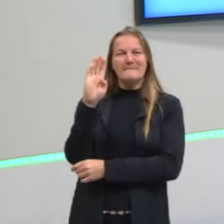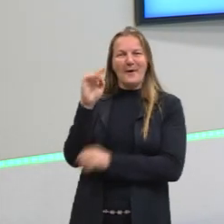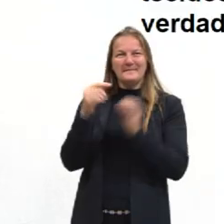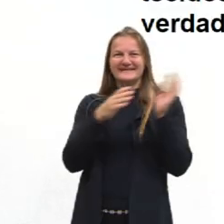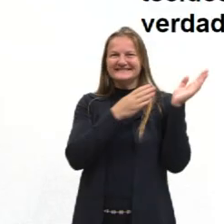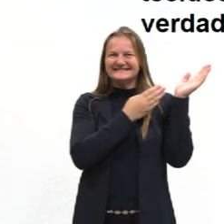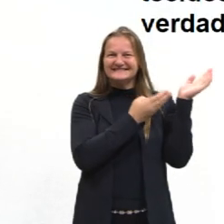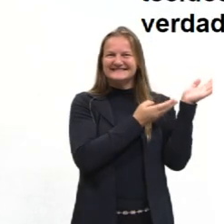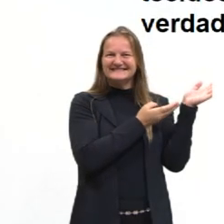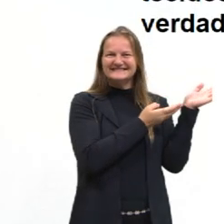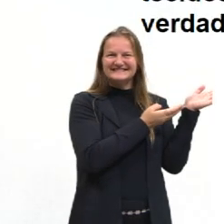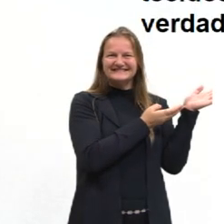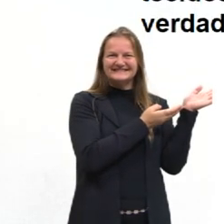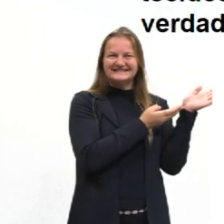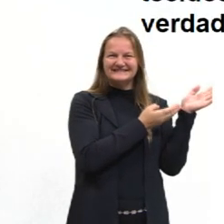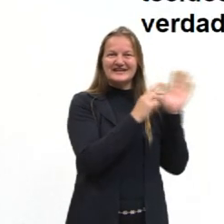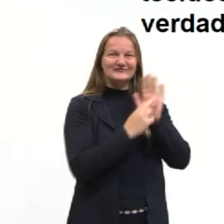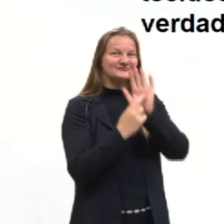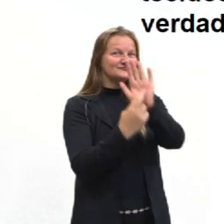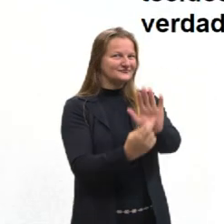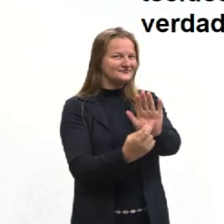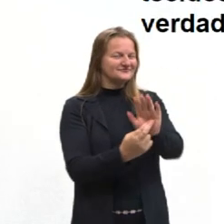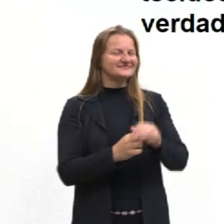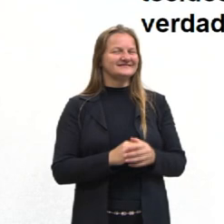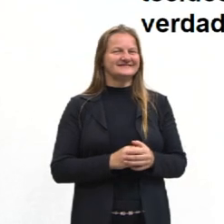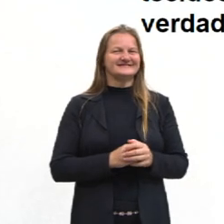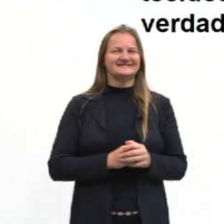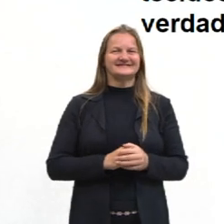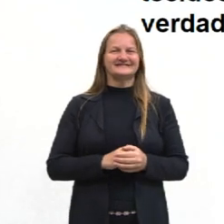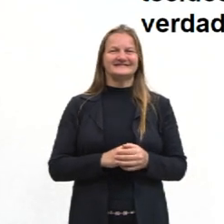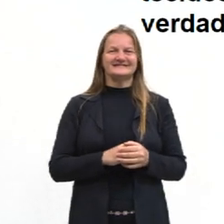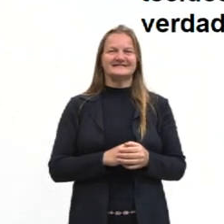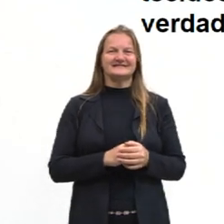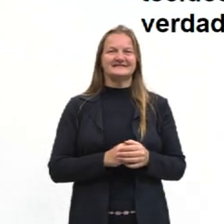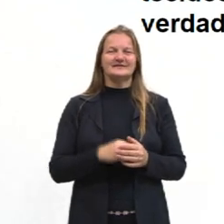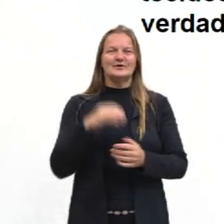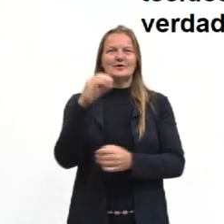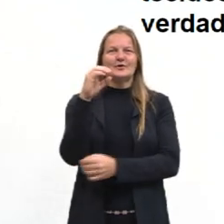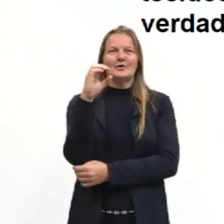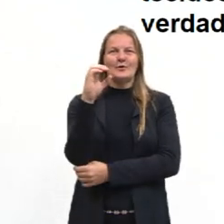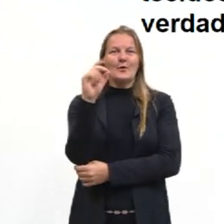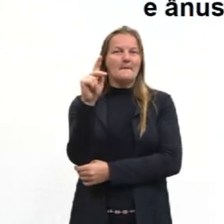poderem lembrar melhor a representação então do filo porífera.